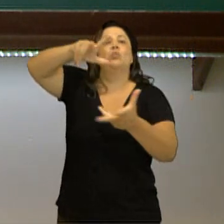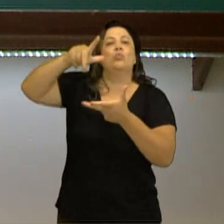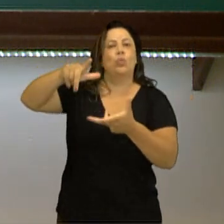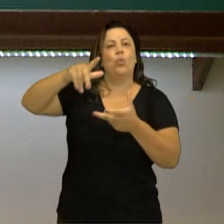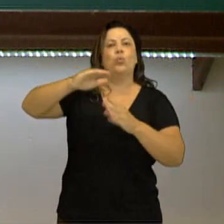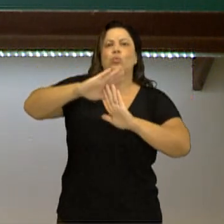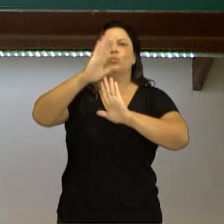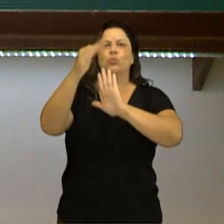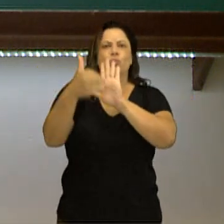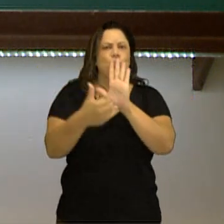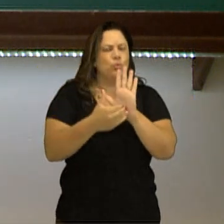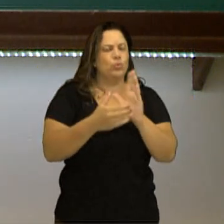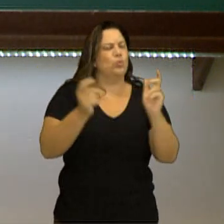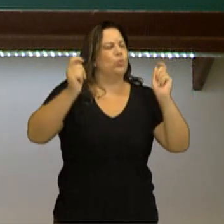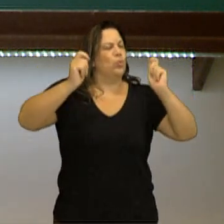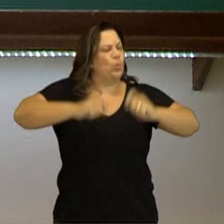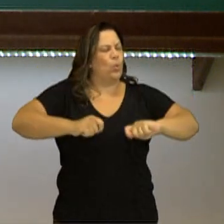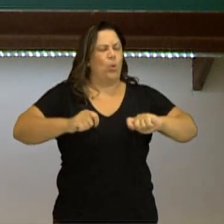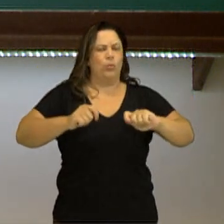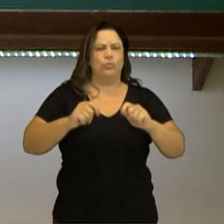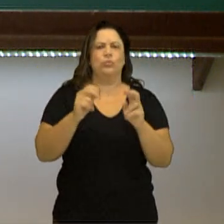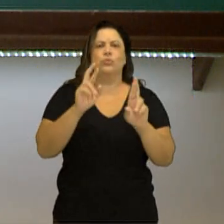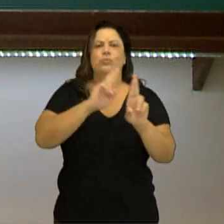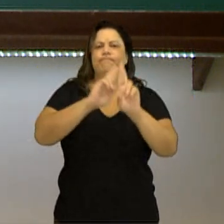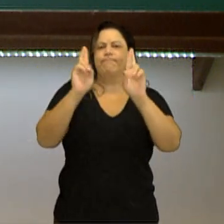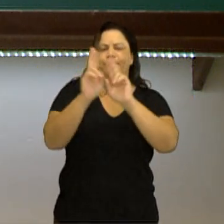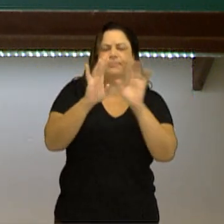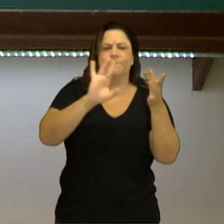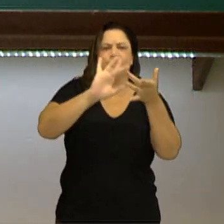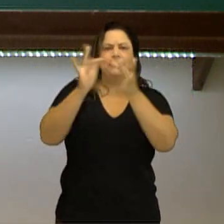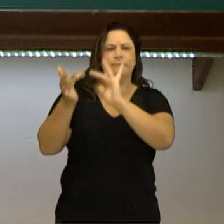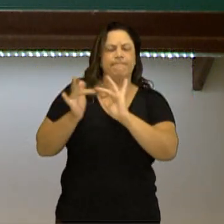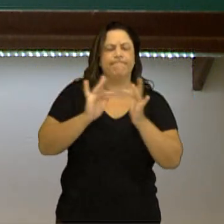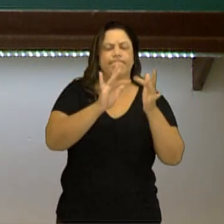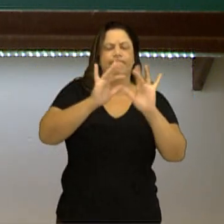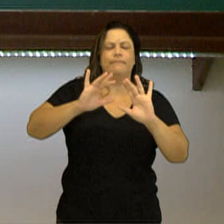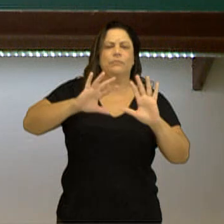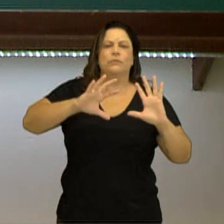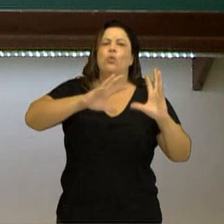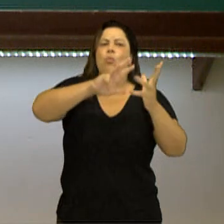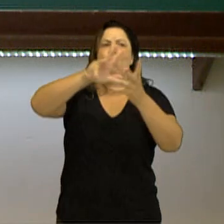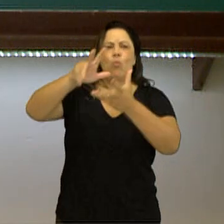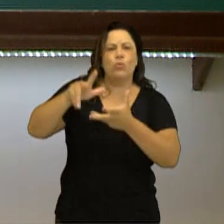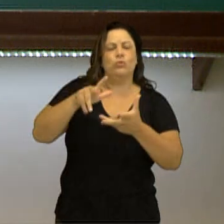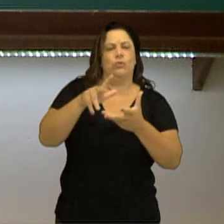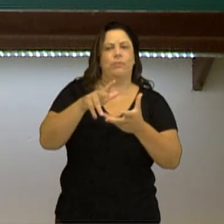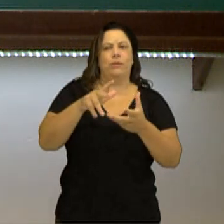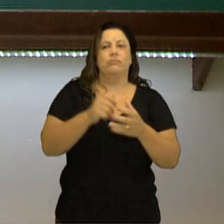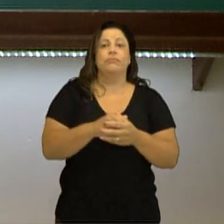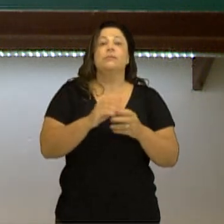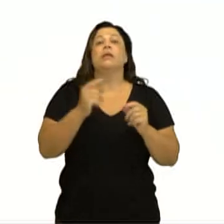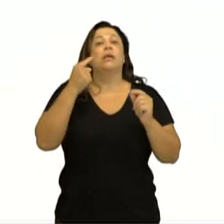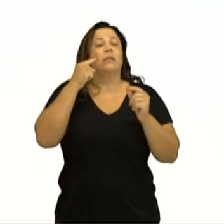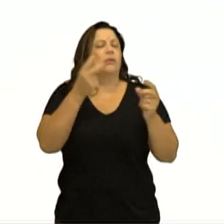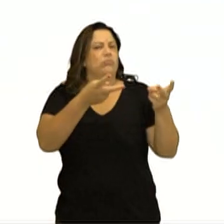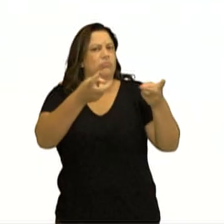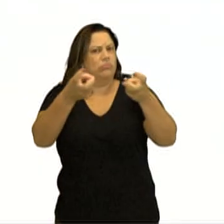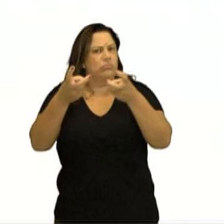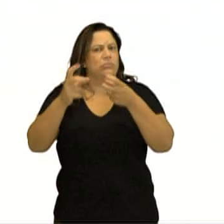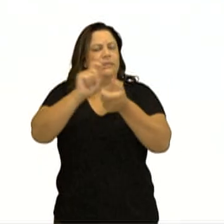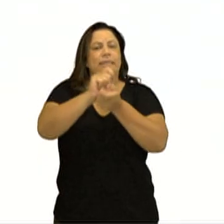integrado nesse fluxo global de mercadoria. Dentro dessa perspectiva é que se